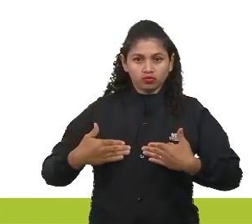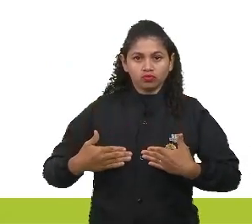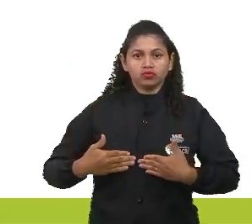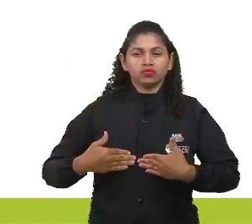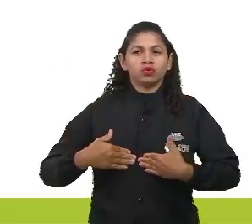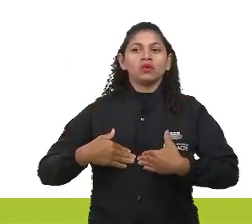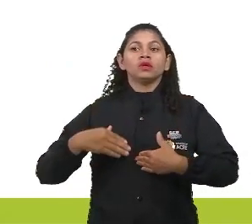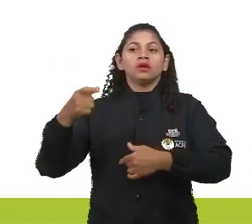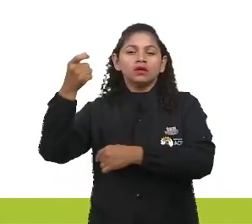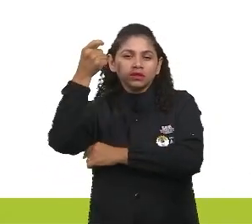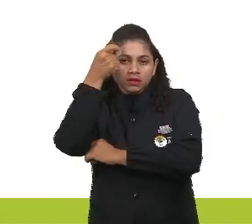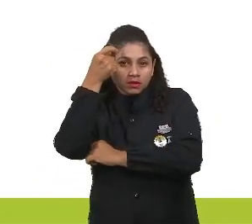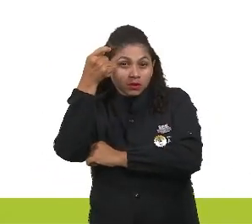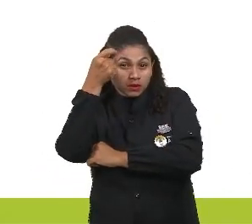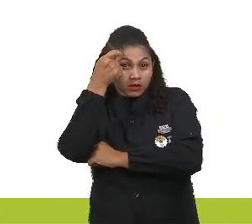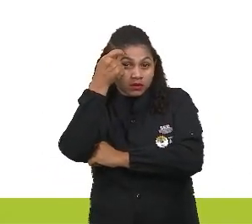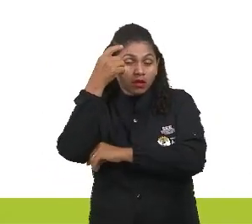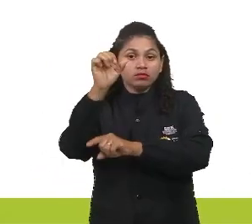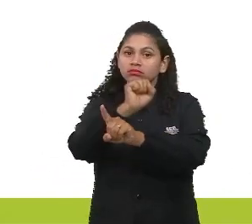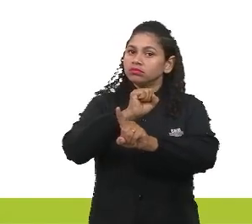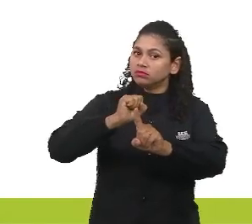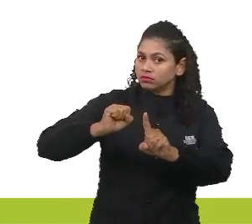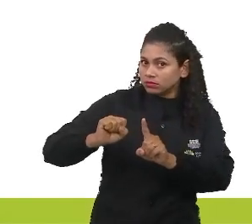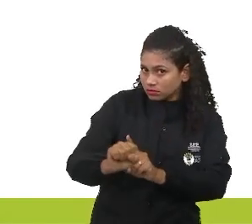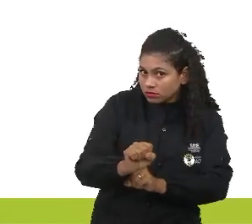mental e social.